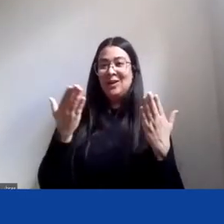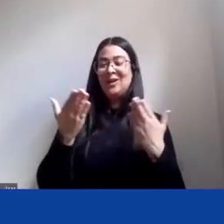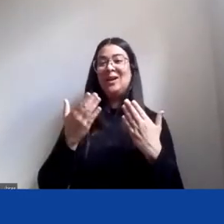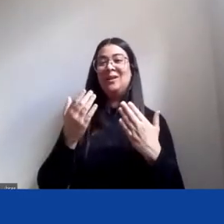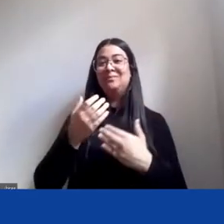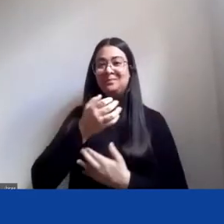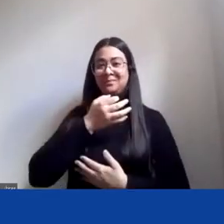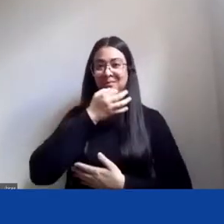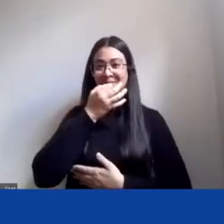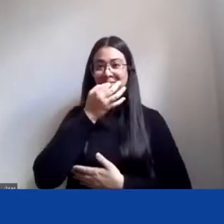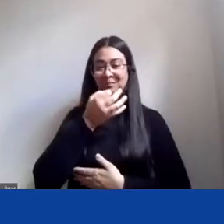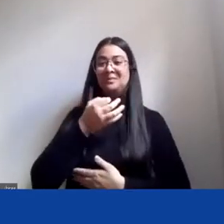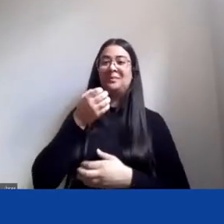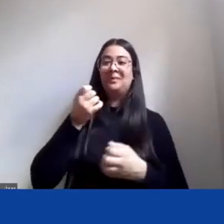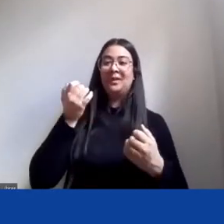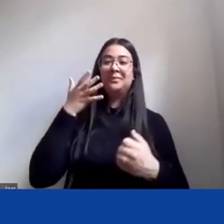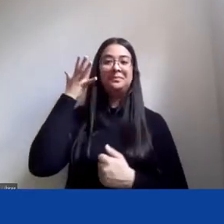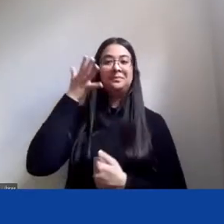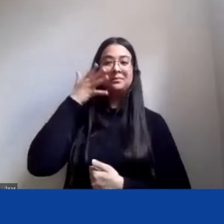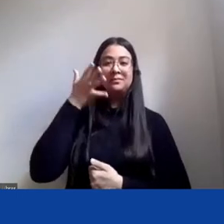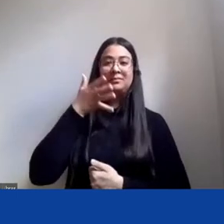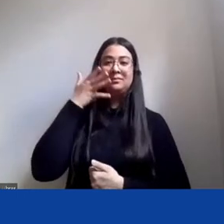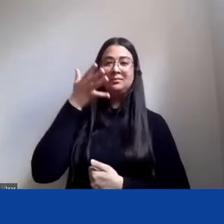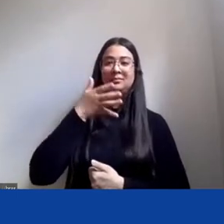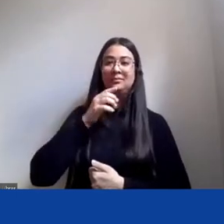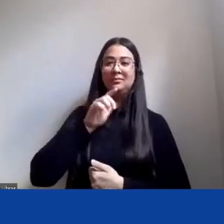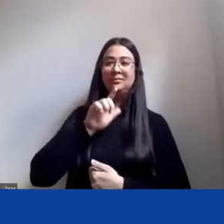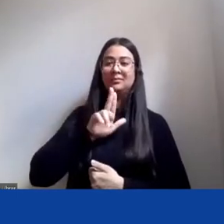Bom dia, bom dia a todas as pessoas.